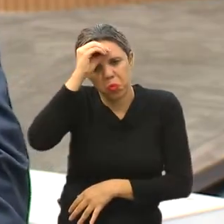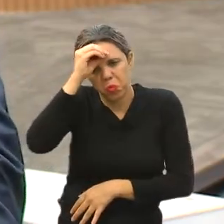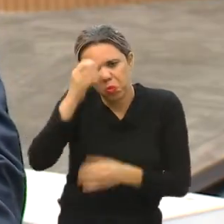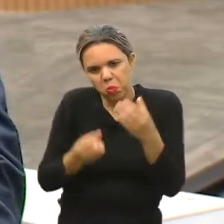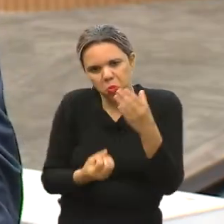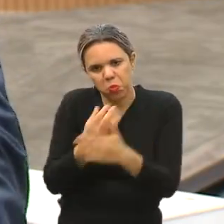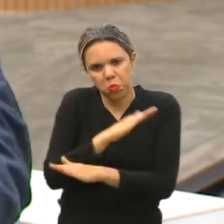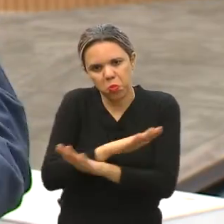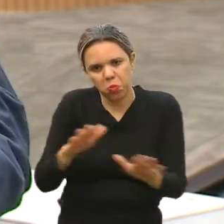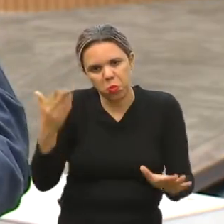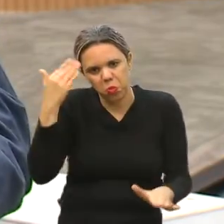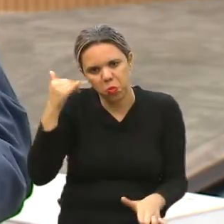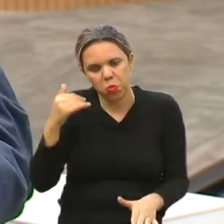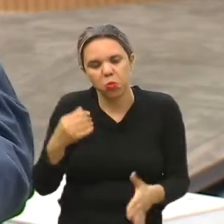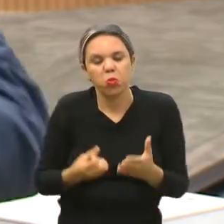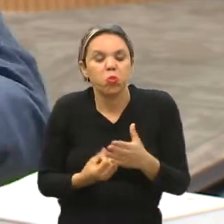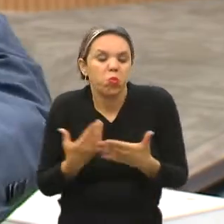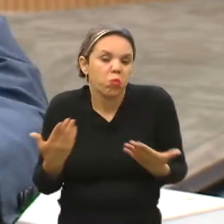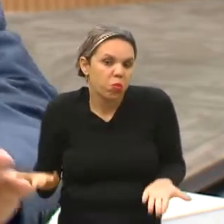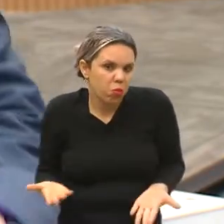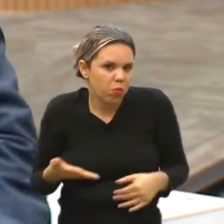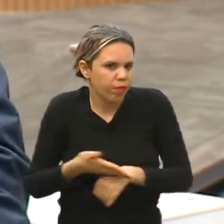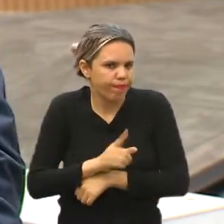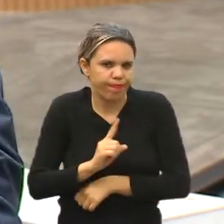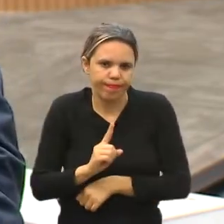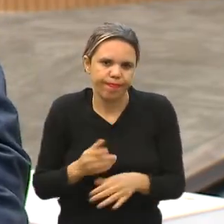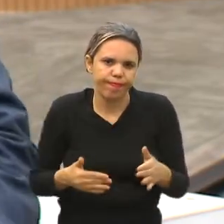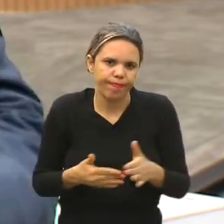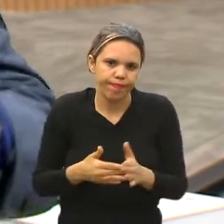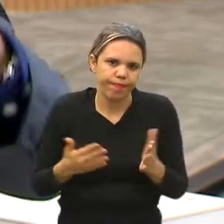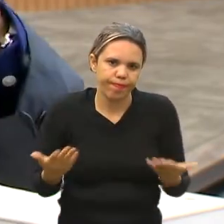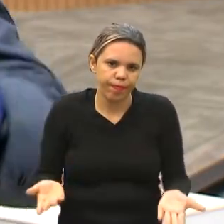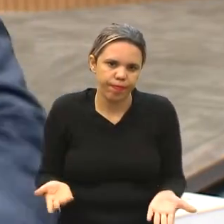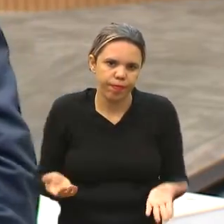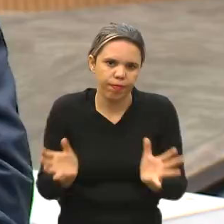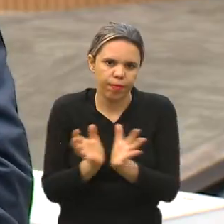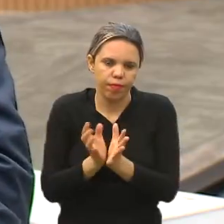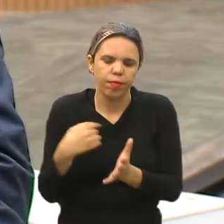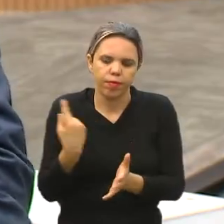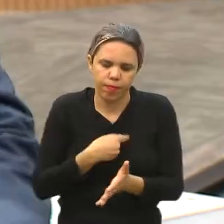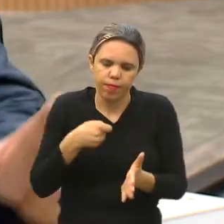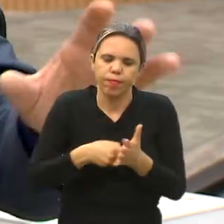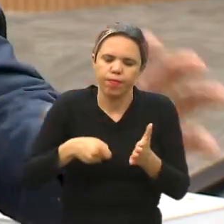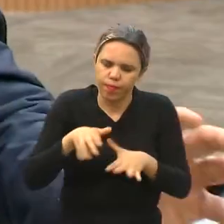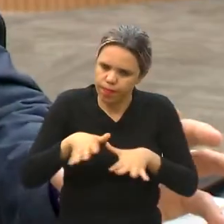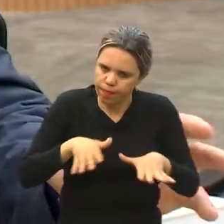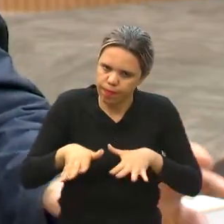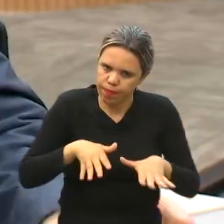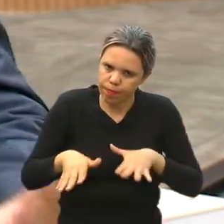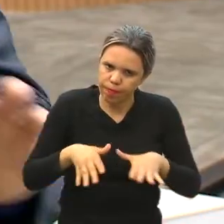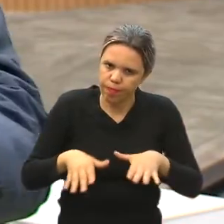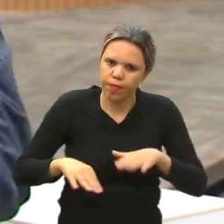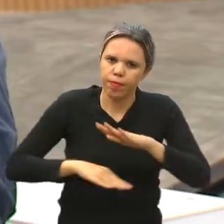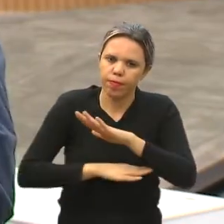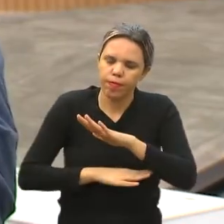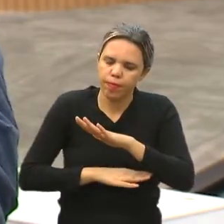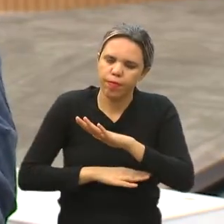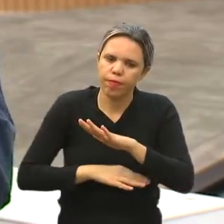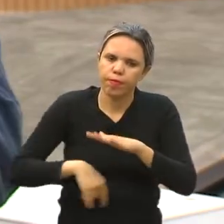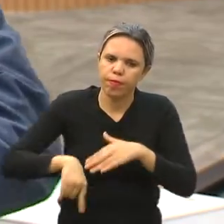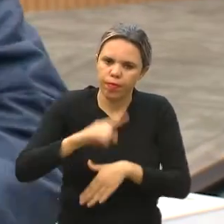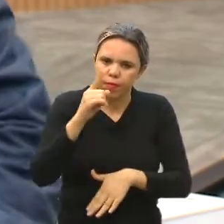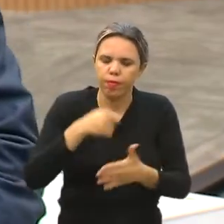porque a gente muitas vezes não tem ciência, não tem acesso, mas enquanto comissão a gente mobilizou o